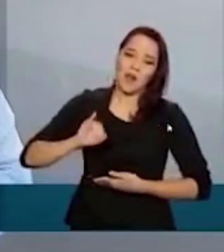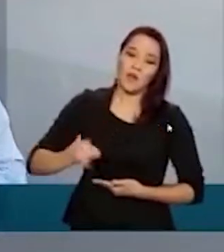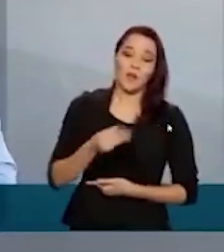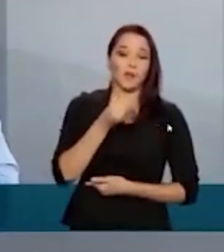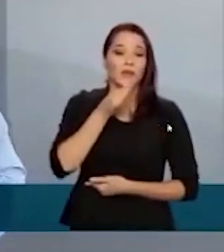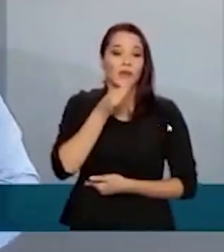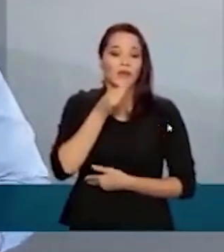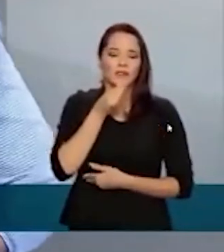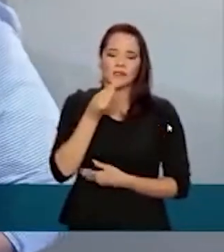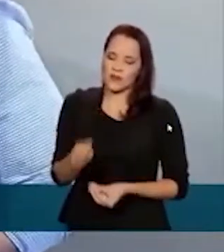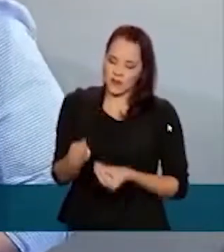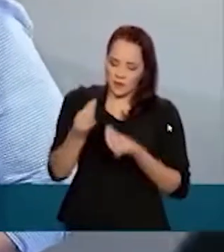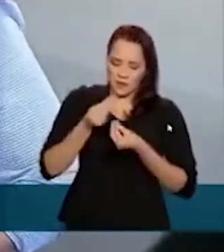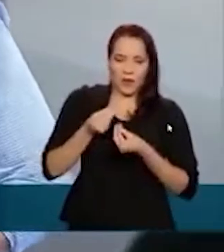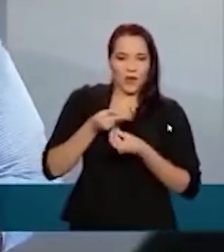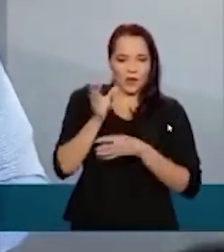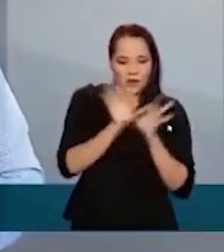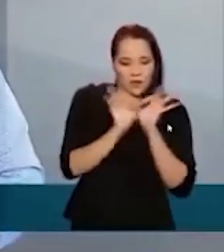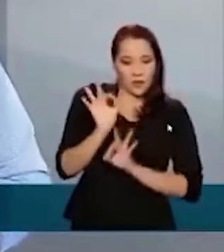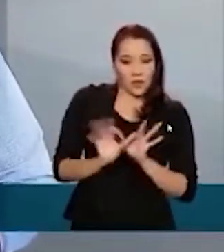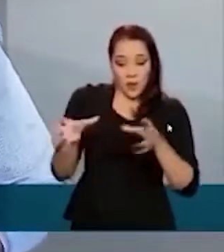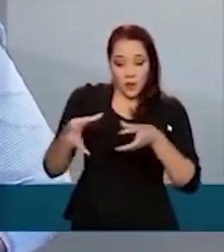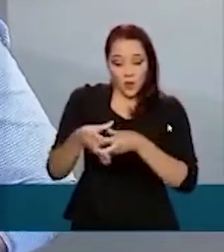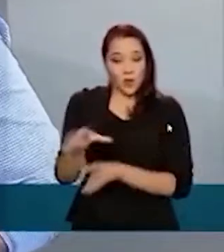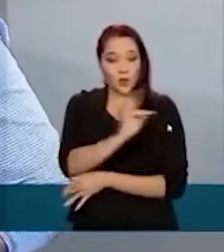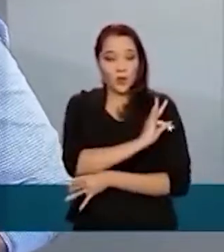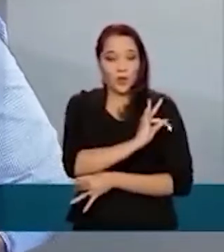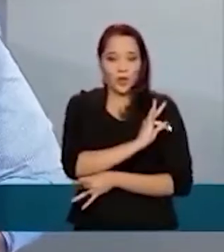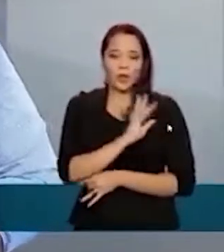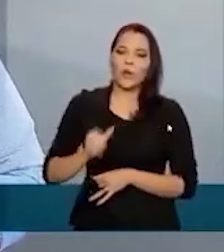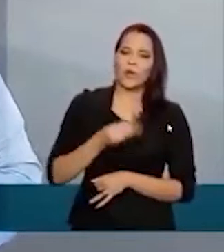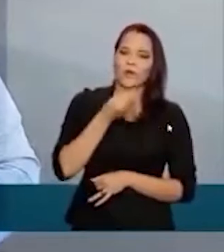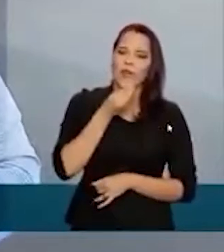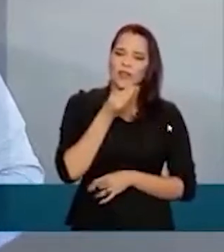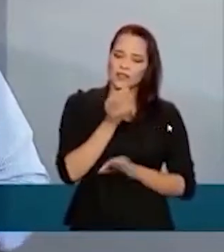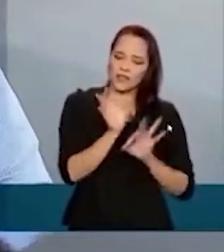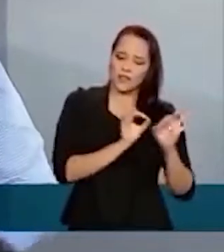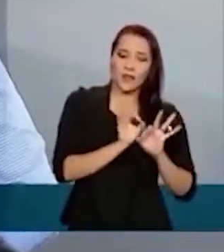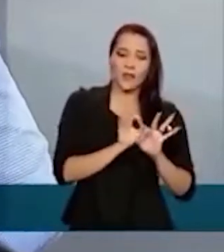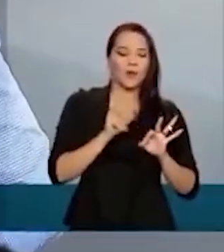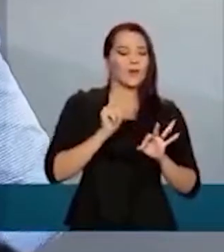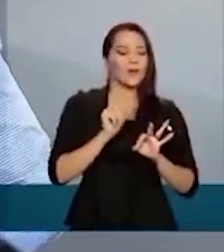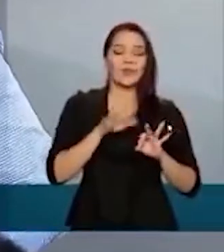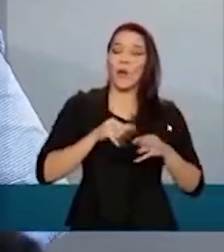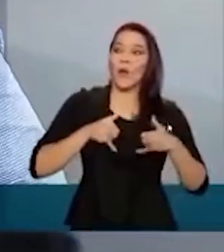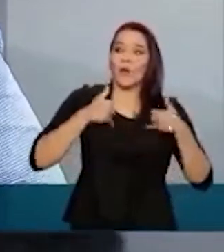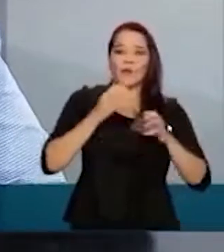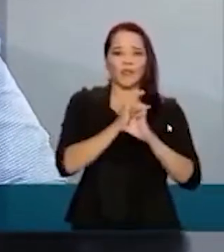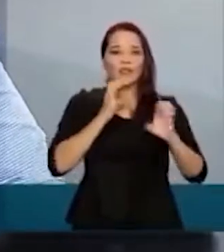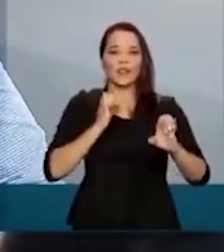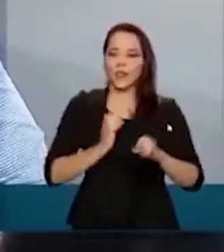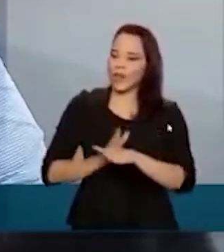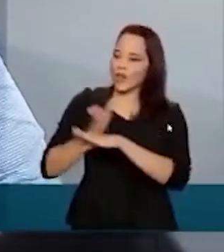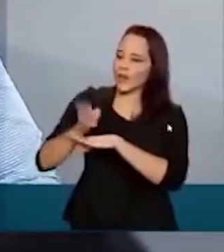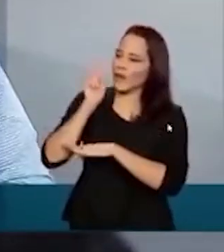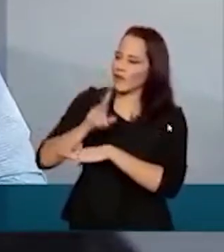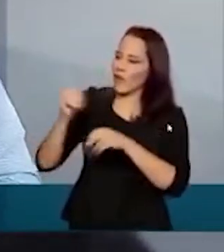a oportunidade de montar Timistects, a oportunidade de fazer o que dá prazer para o engenheiro, chegar nos cantos e